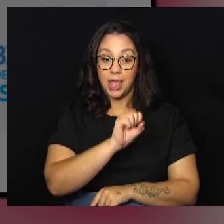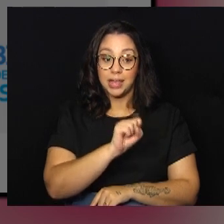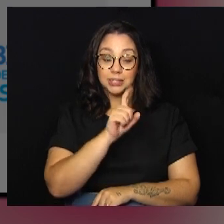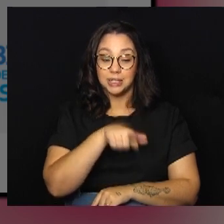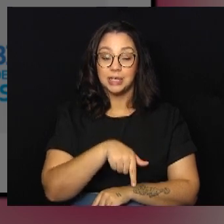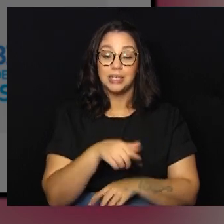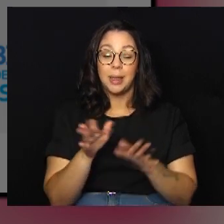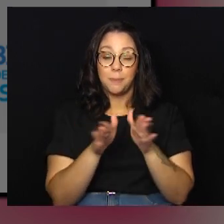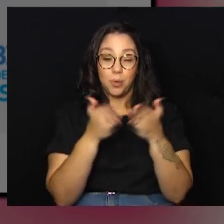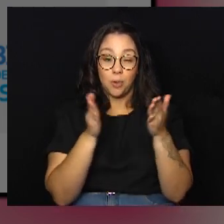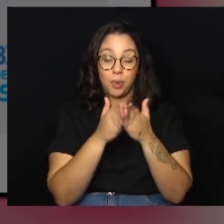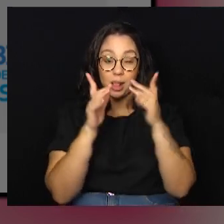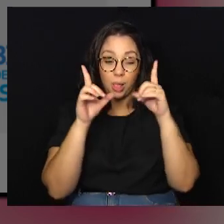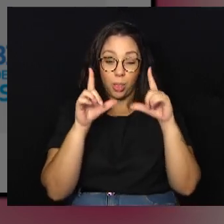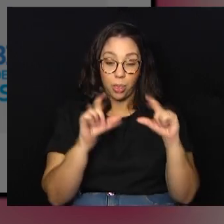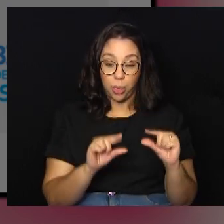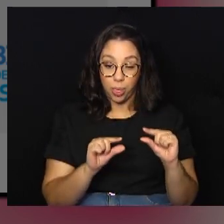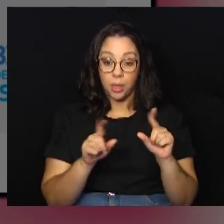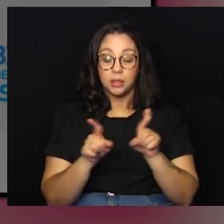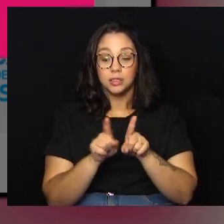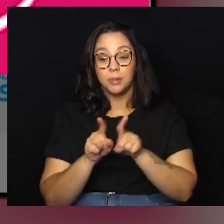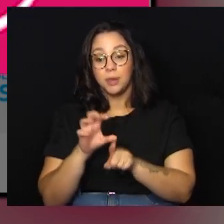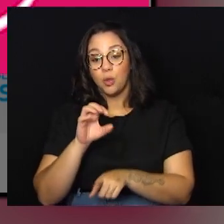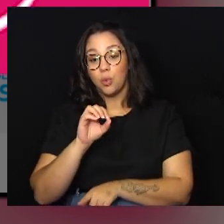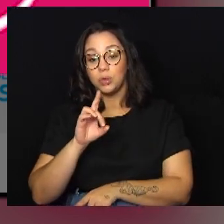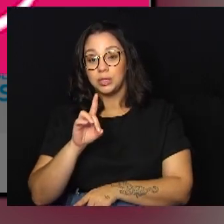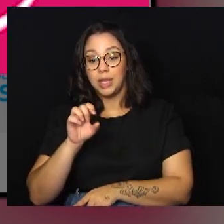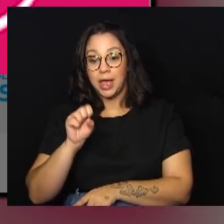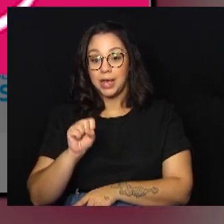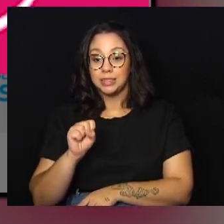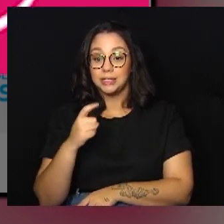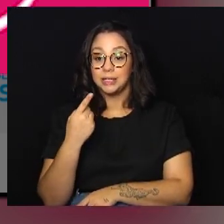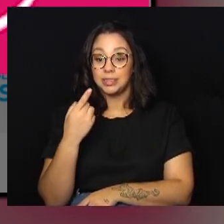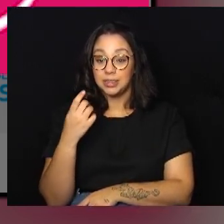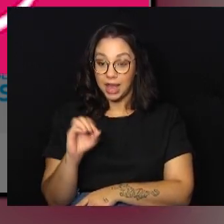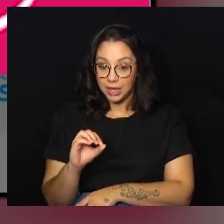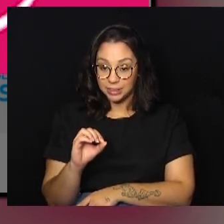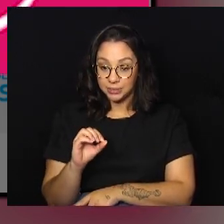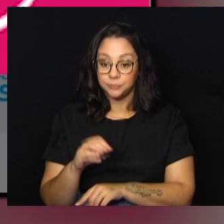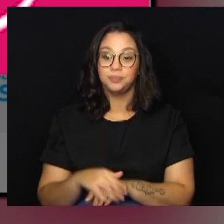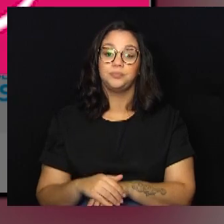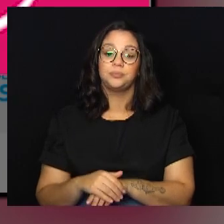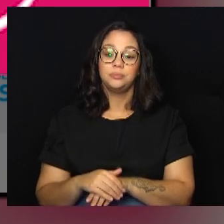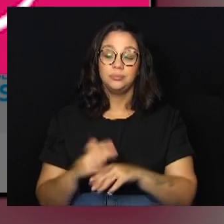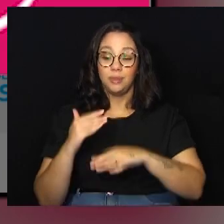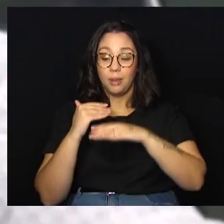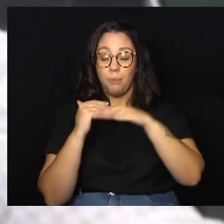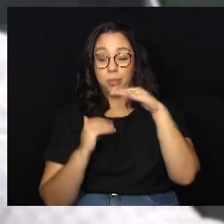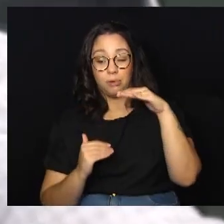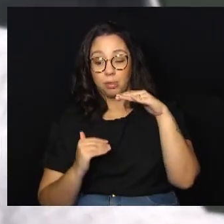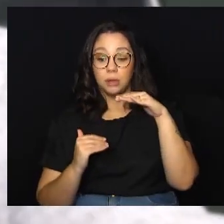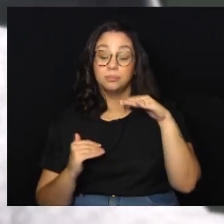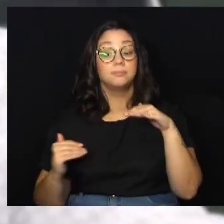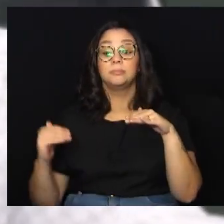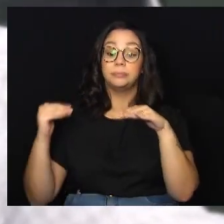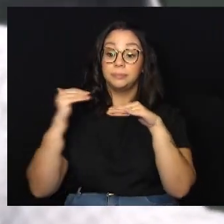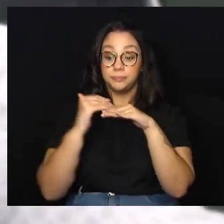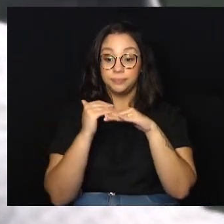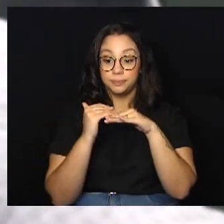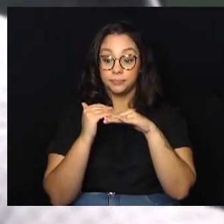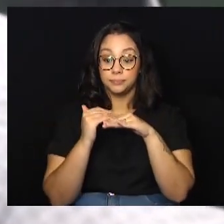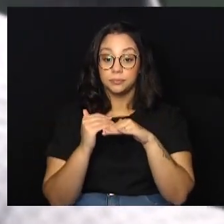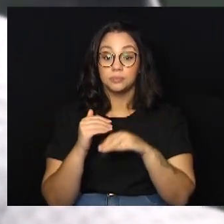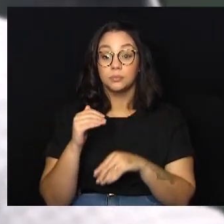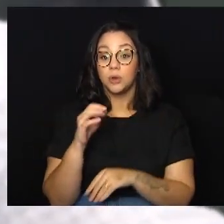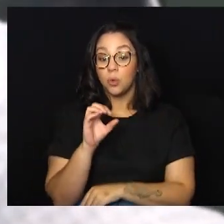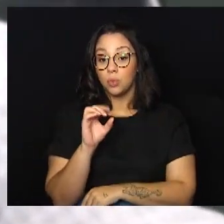erradicação da pobreza como tema central, e a ODS-10. A ODS-10 trata destas questões